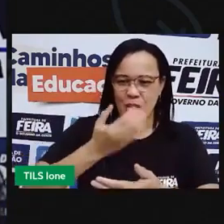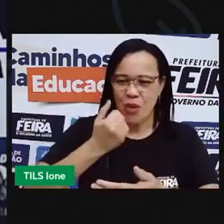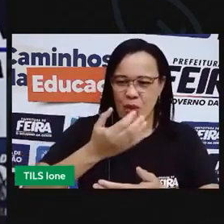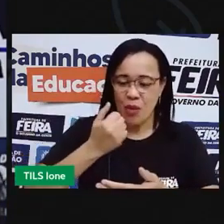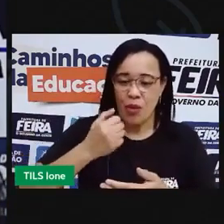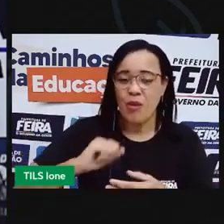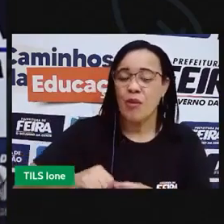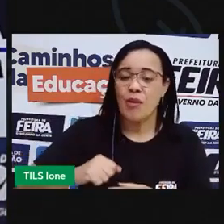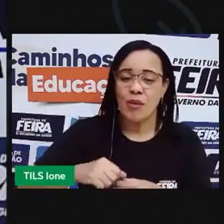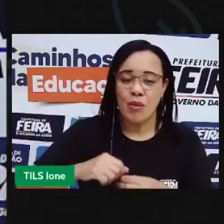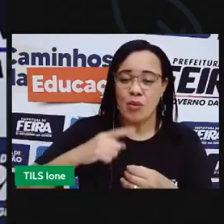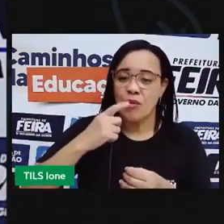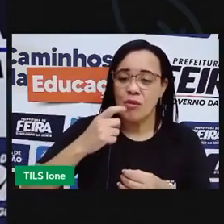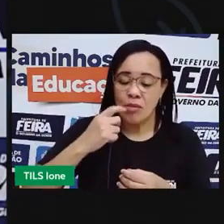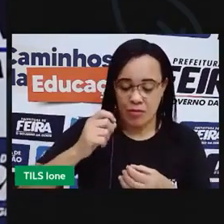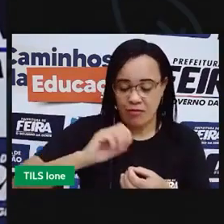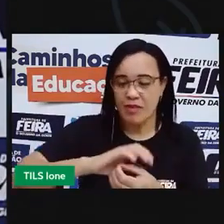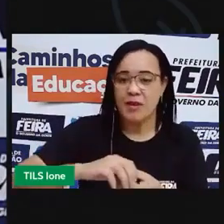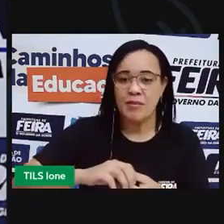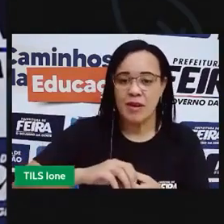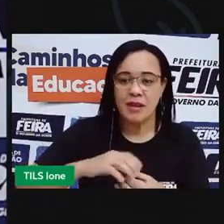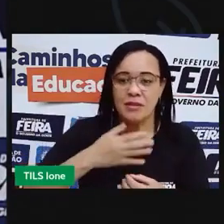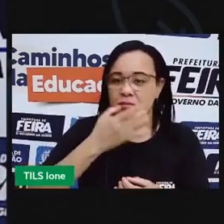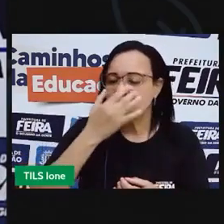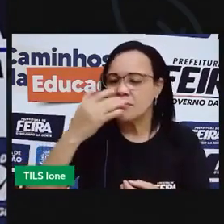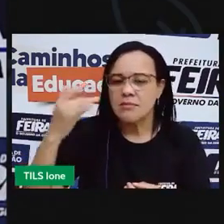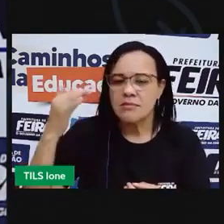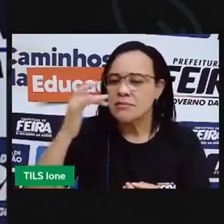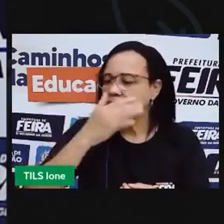o tomate vermelho, a erva do cheiro.